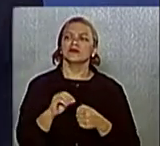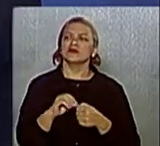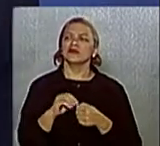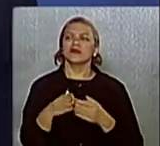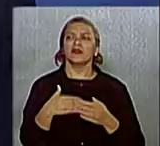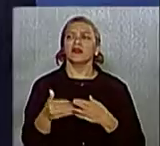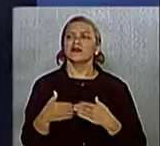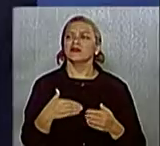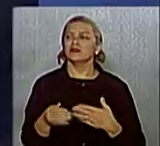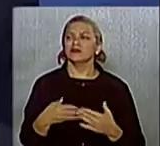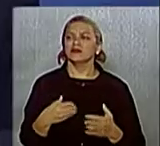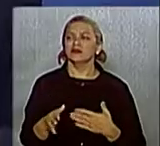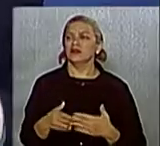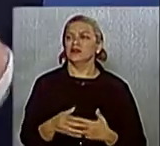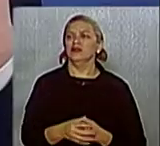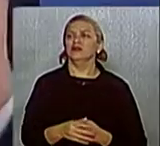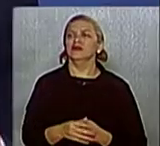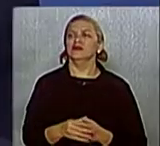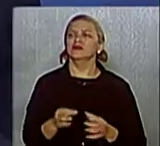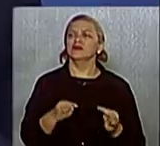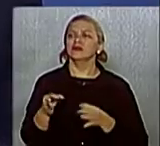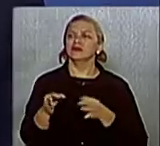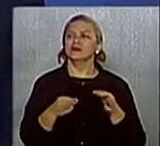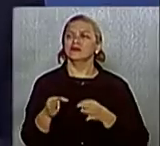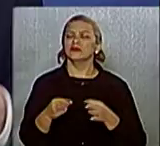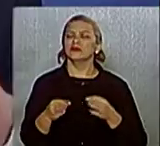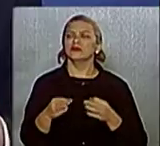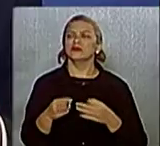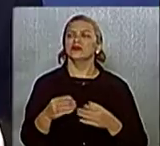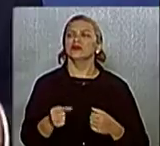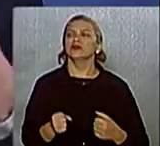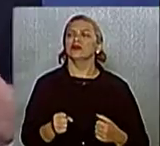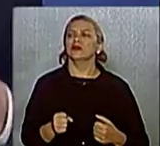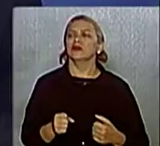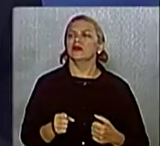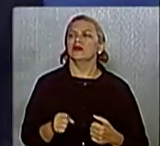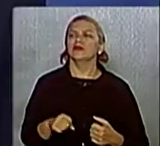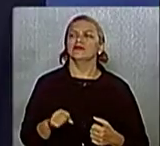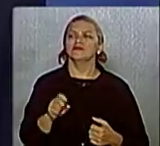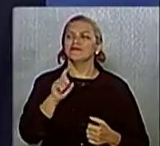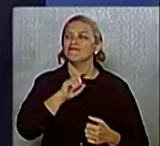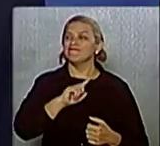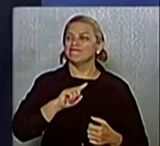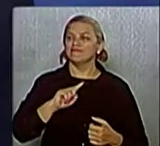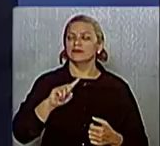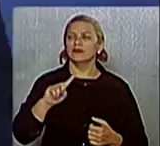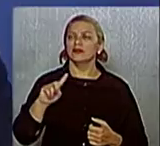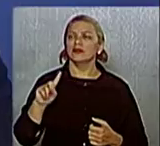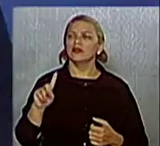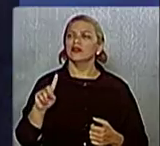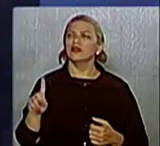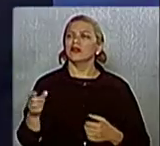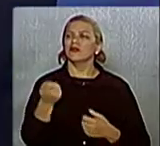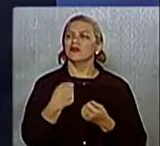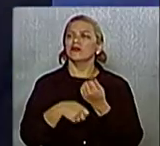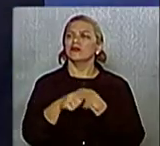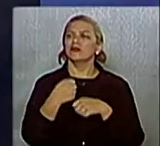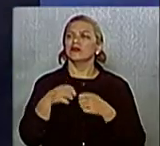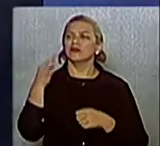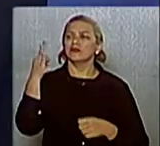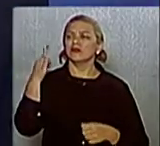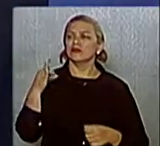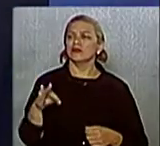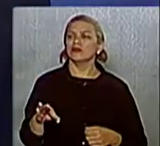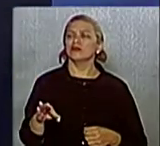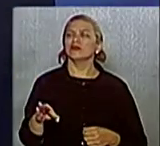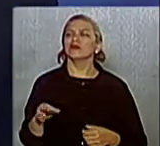ponto a nossa cidade. Ou seja, isso é consequência do não tratamento das administrações anteriores,